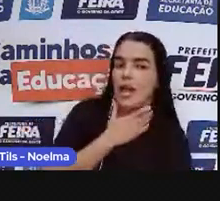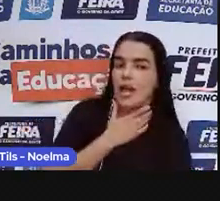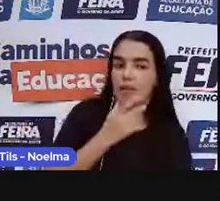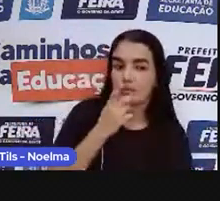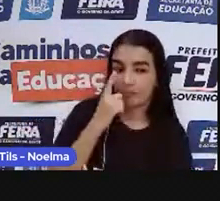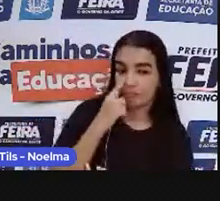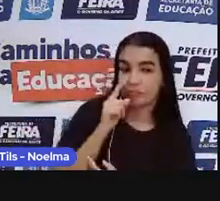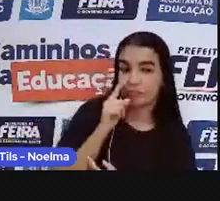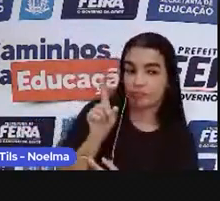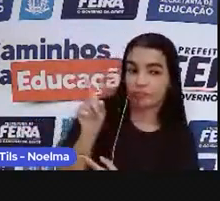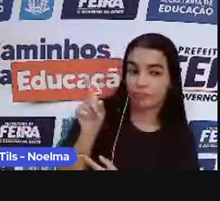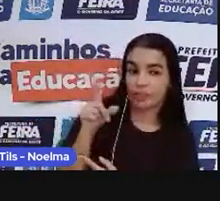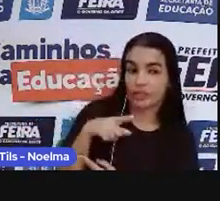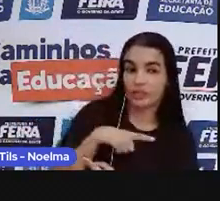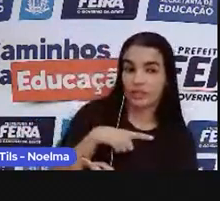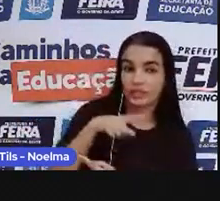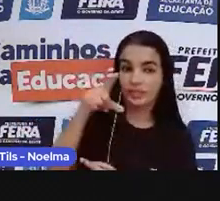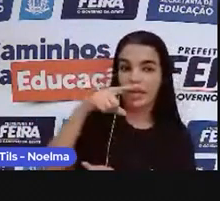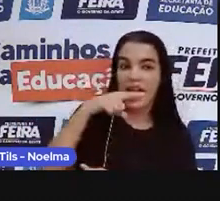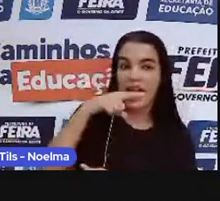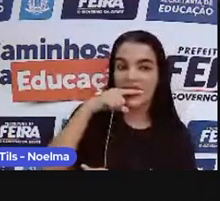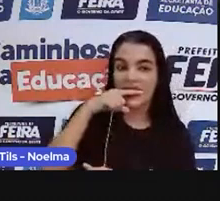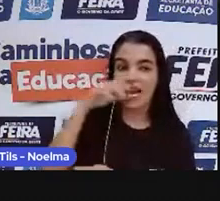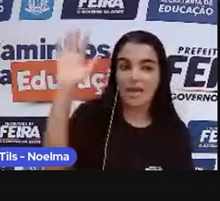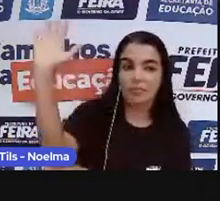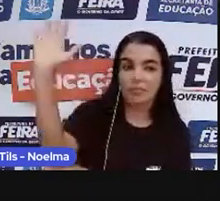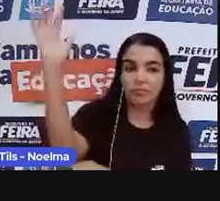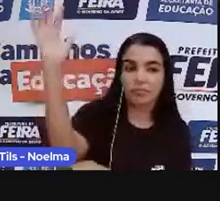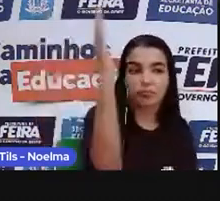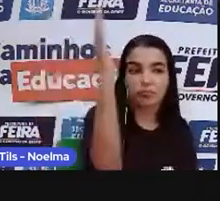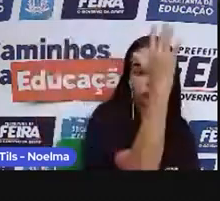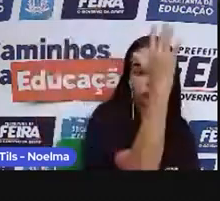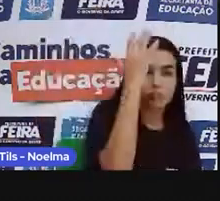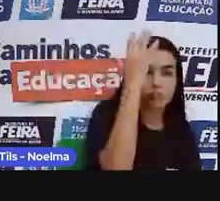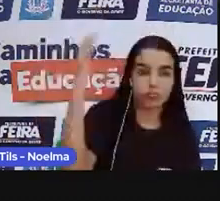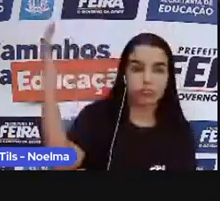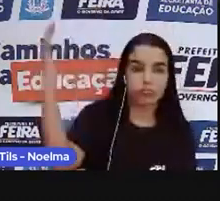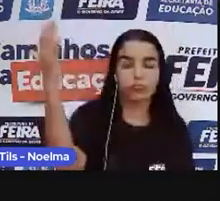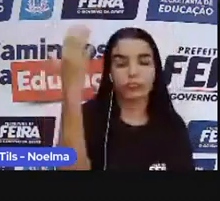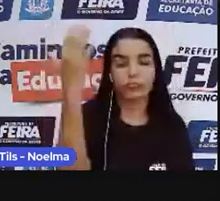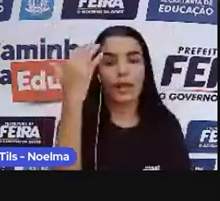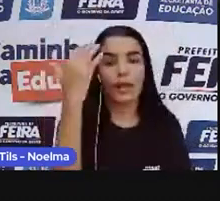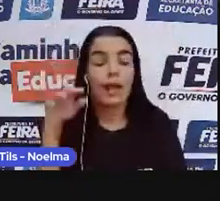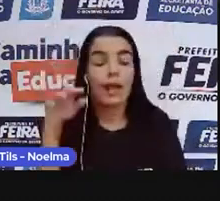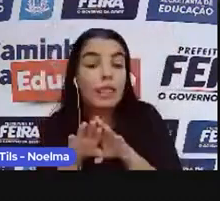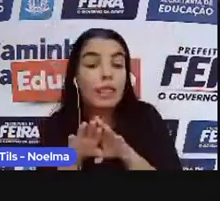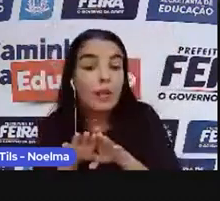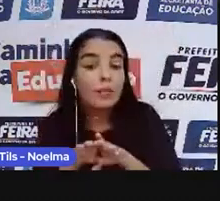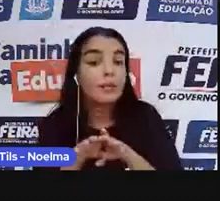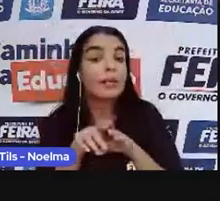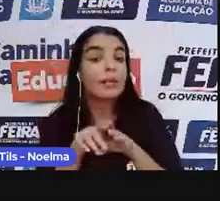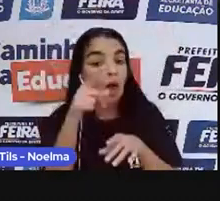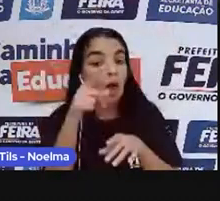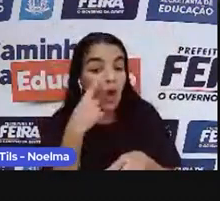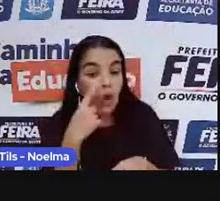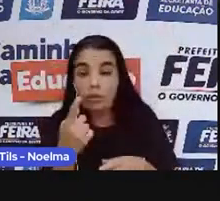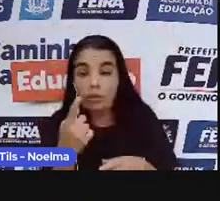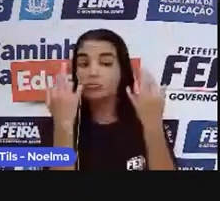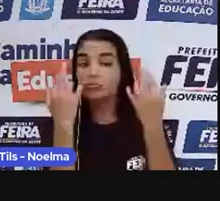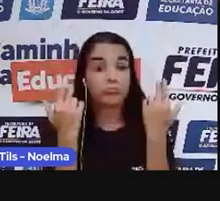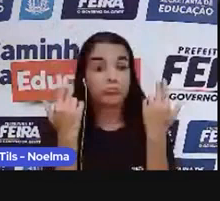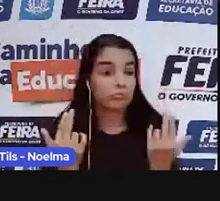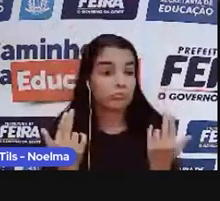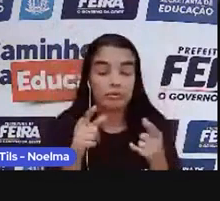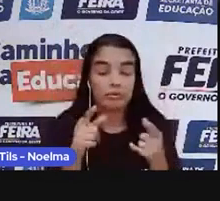O canavial, onde eles trabalhavam aí, né? E era assim que funcionava o